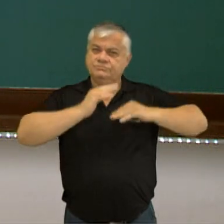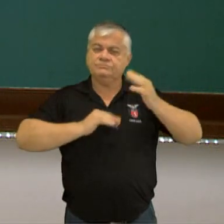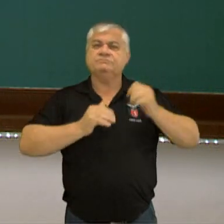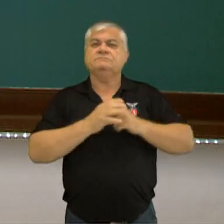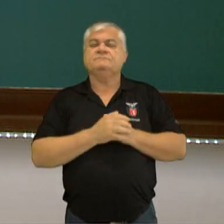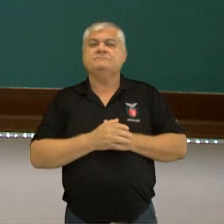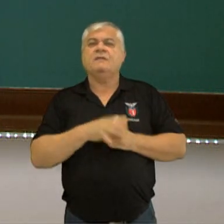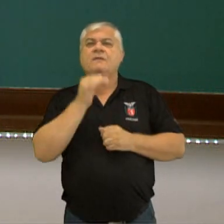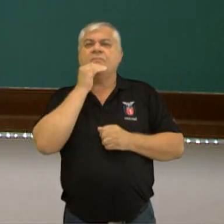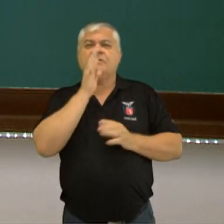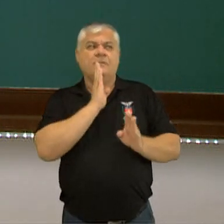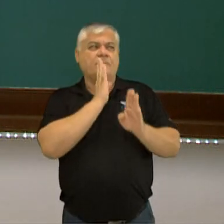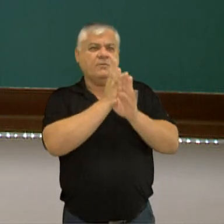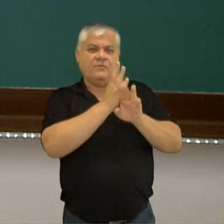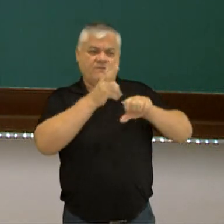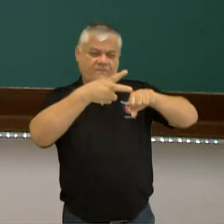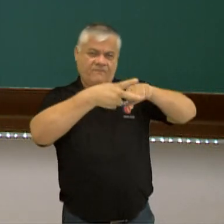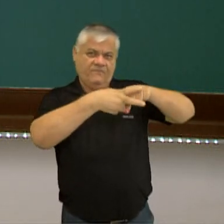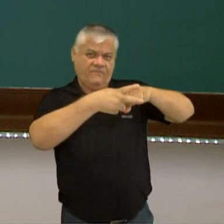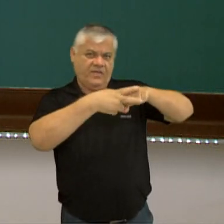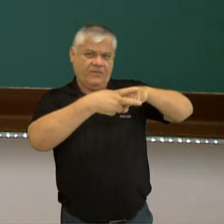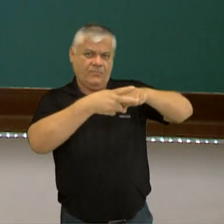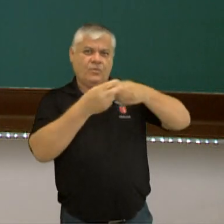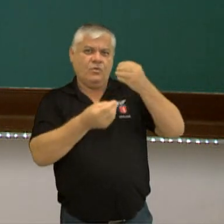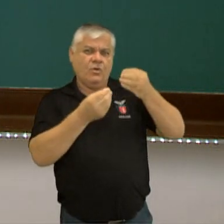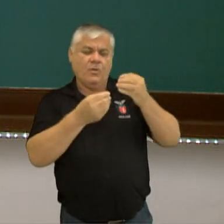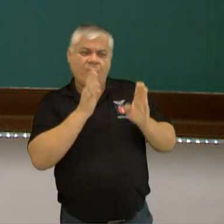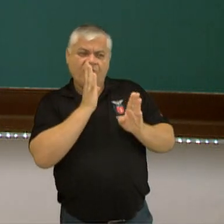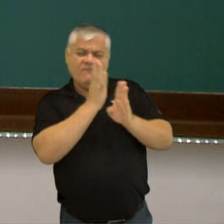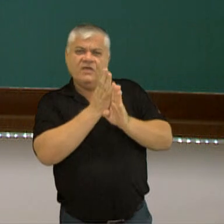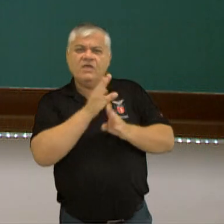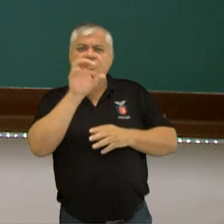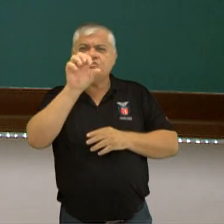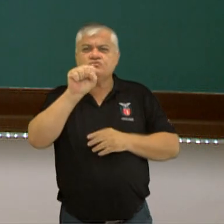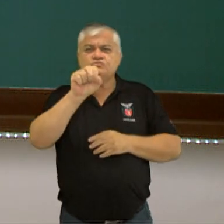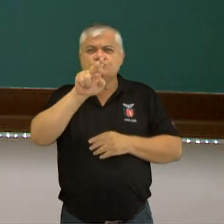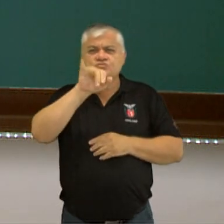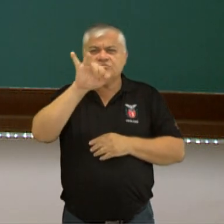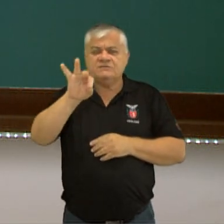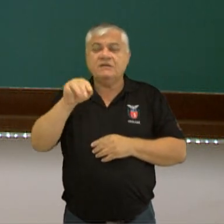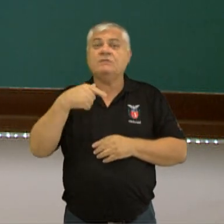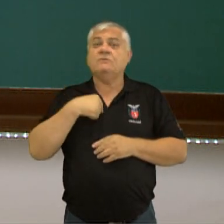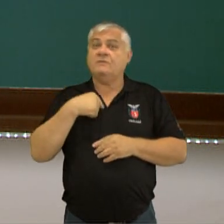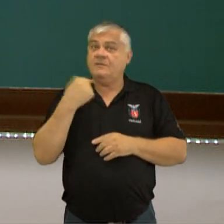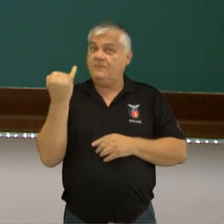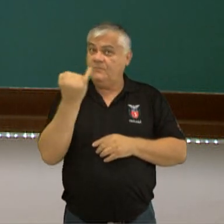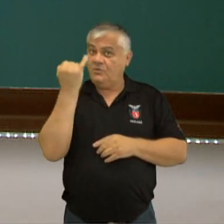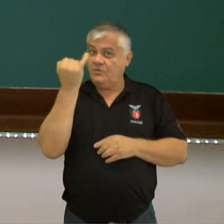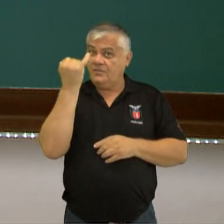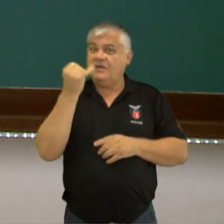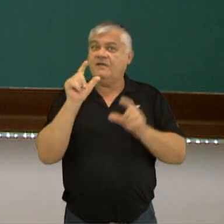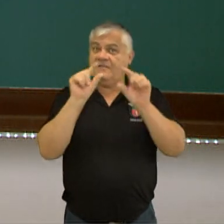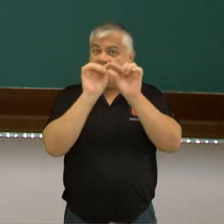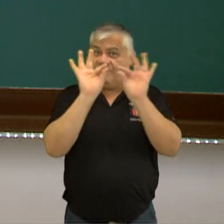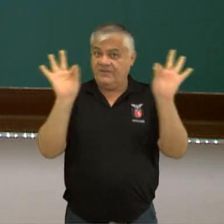Quando eu localizo o verbo, para identificar o sujeito, que também é o termo essencial da oração, eu pergunto o que